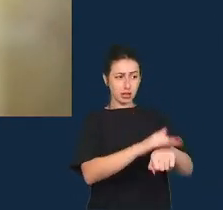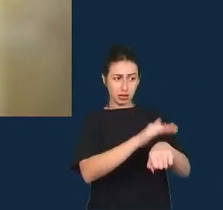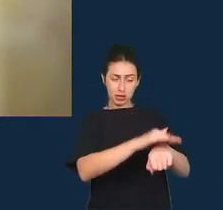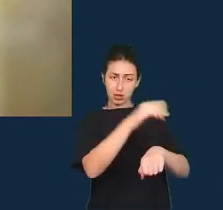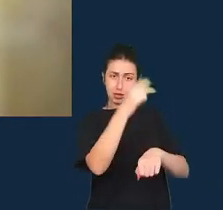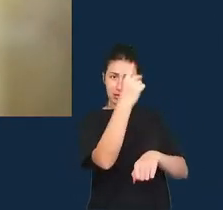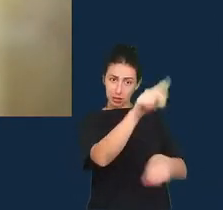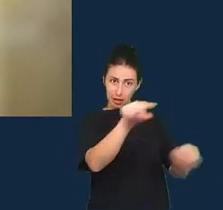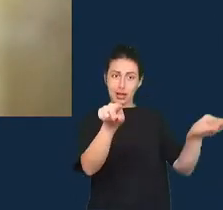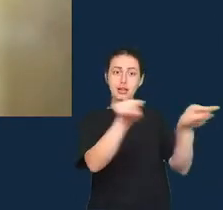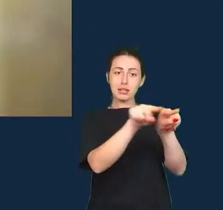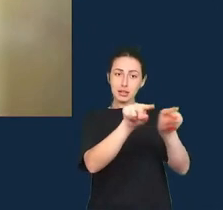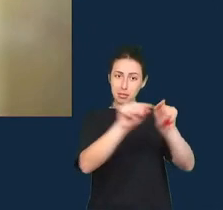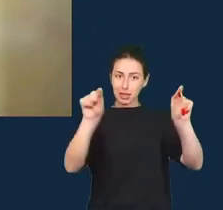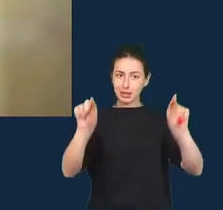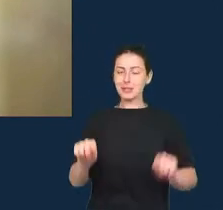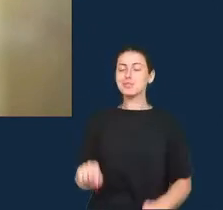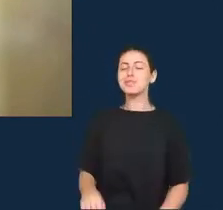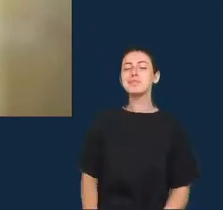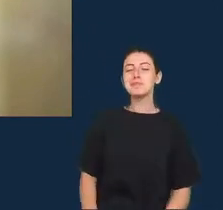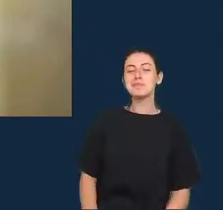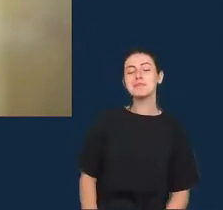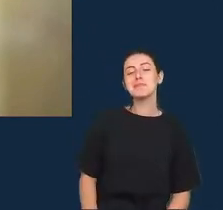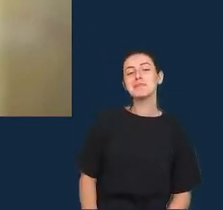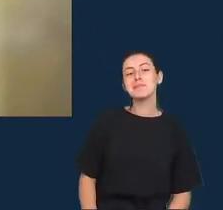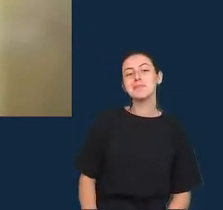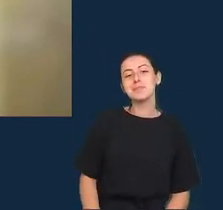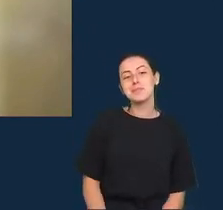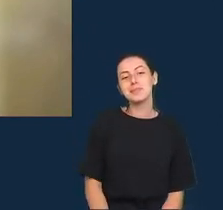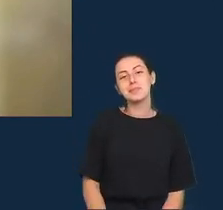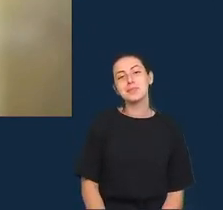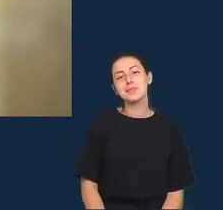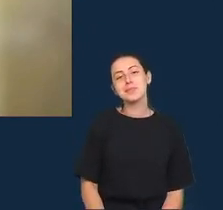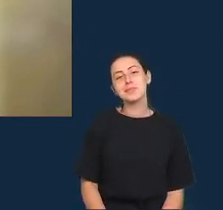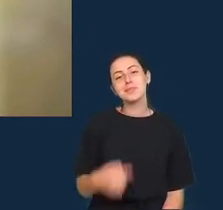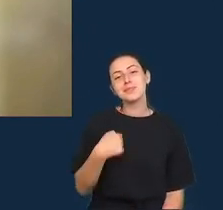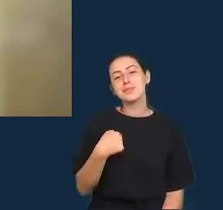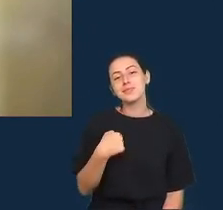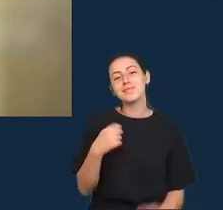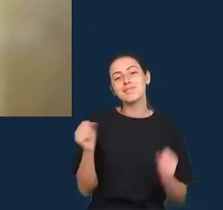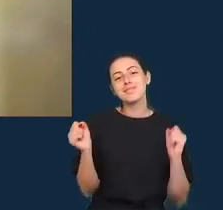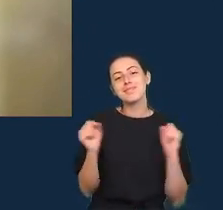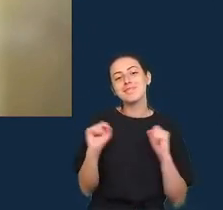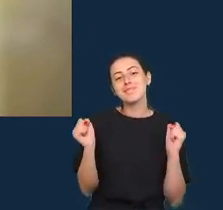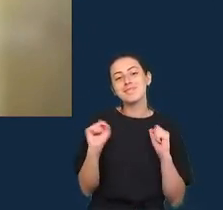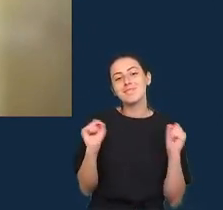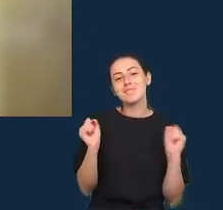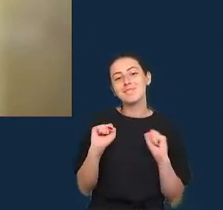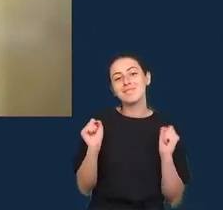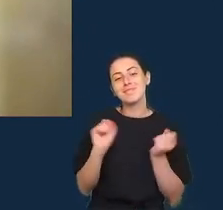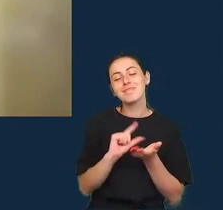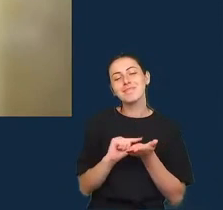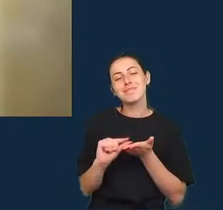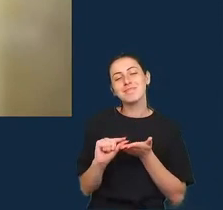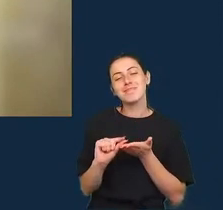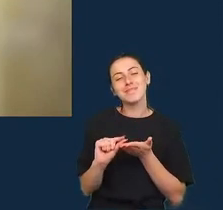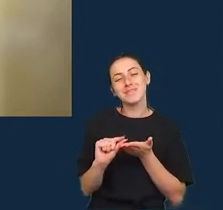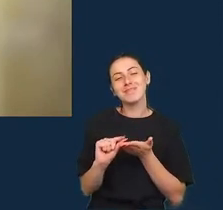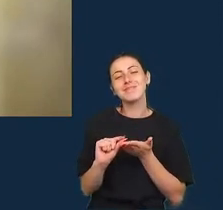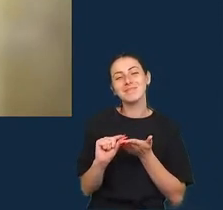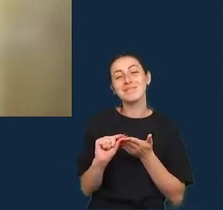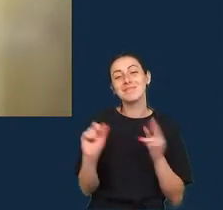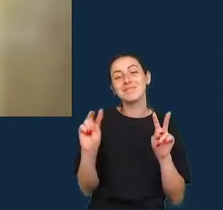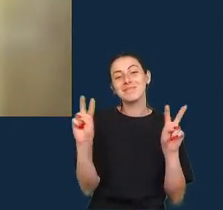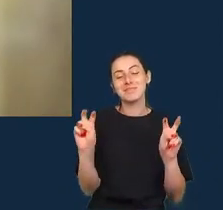sim eu adoro esses artigos enfim temos somente